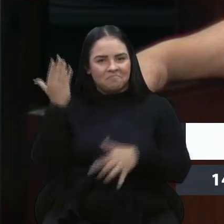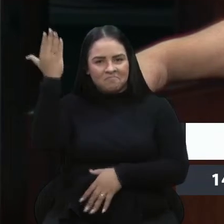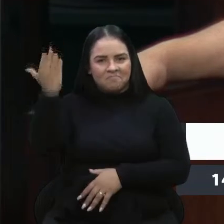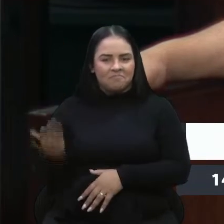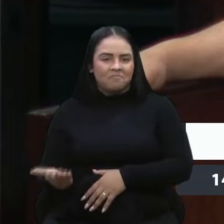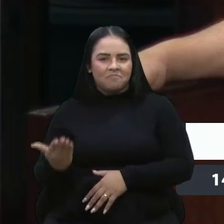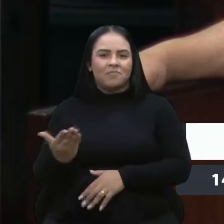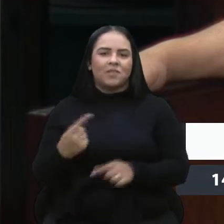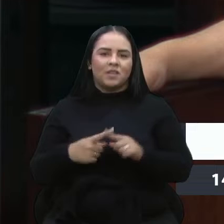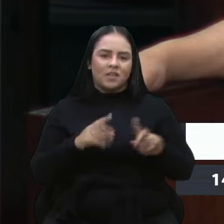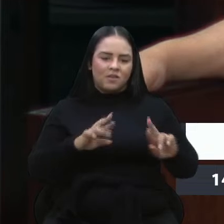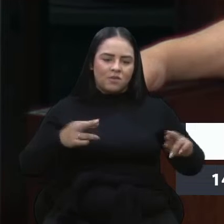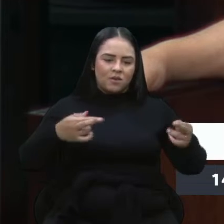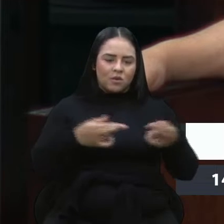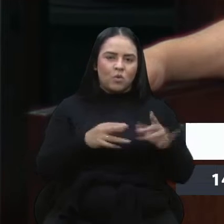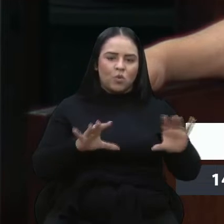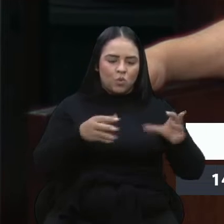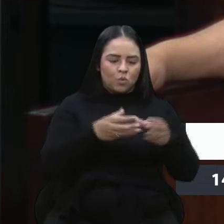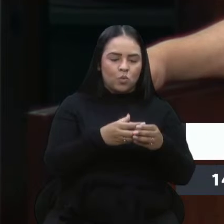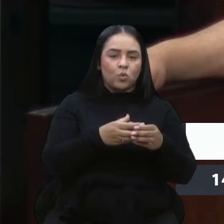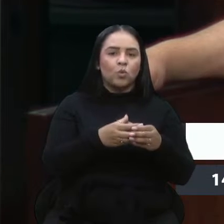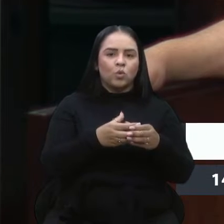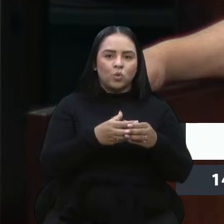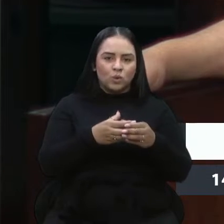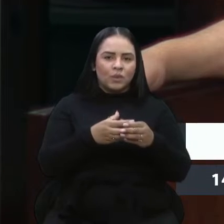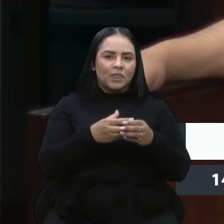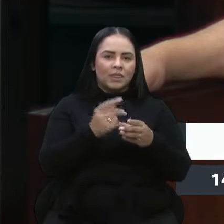Reuniu o gabinete de crise, como sempre fez,